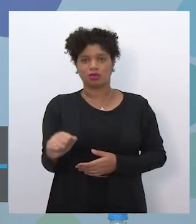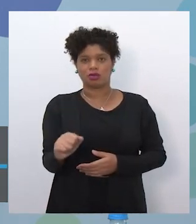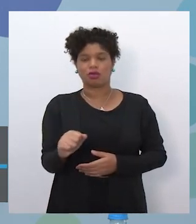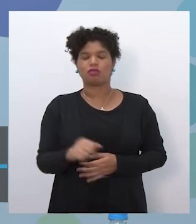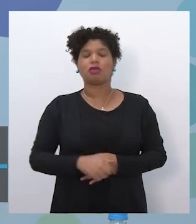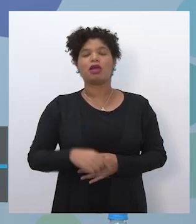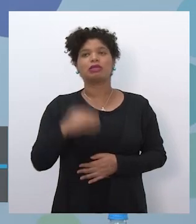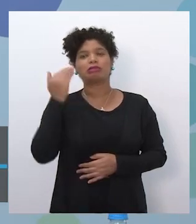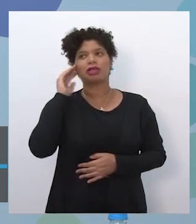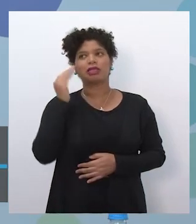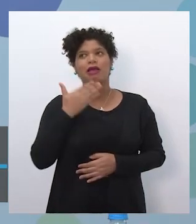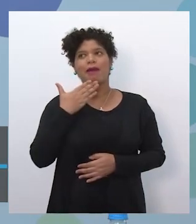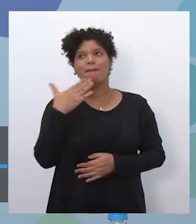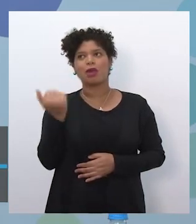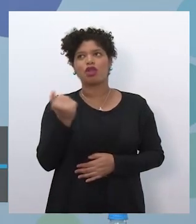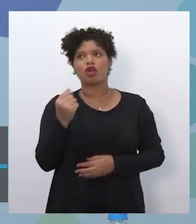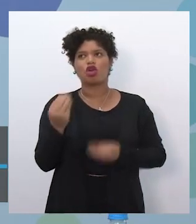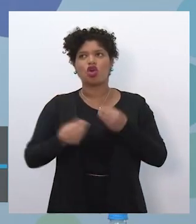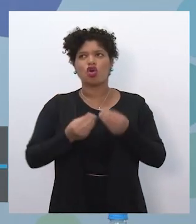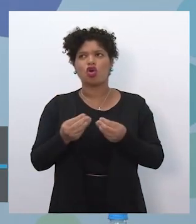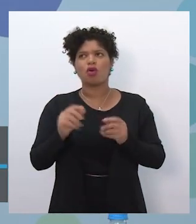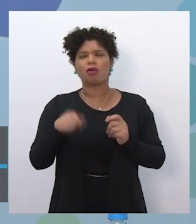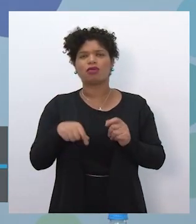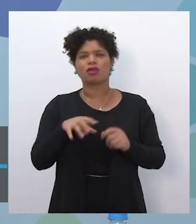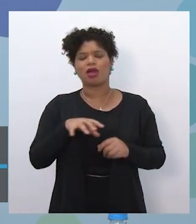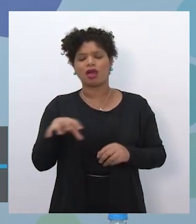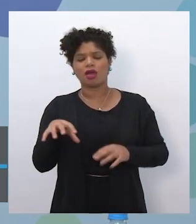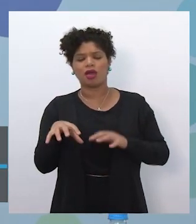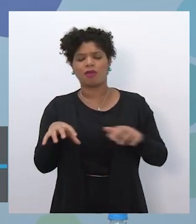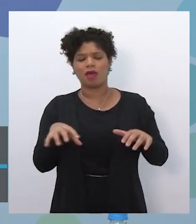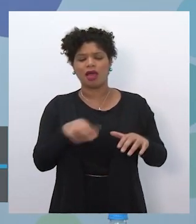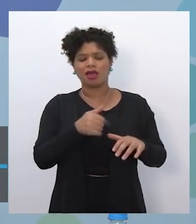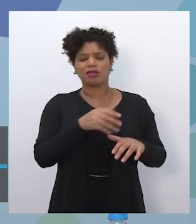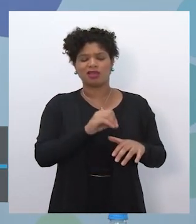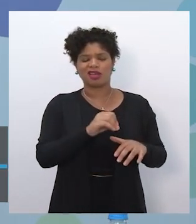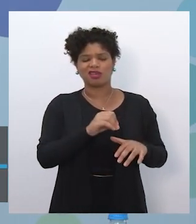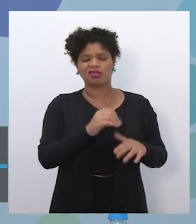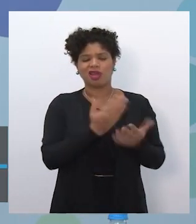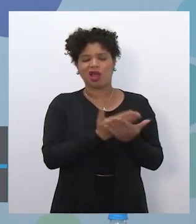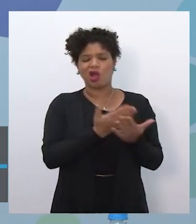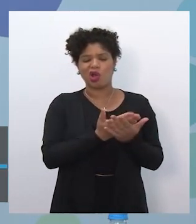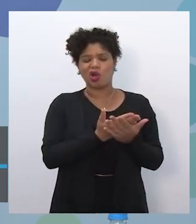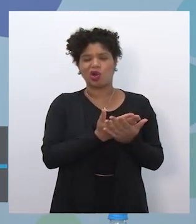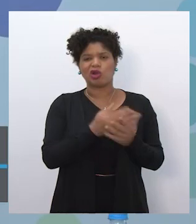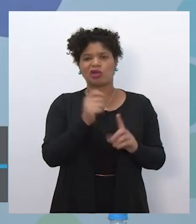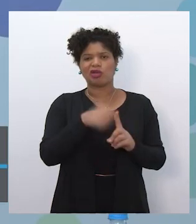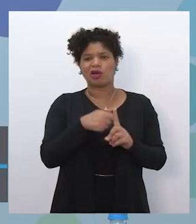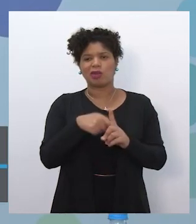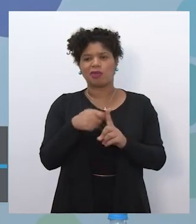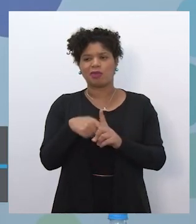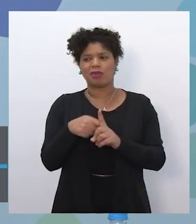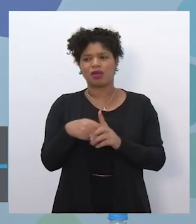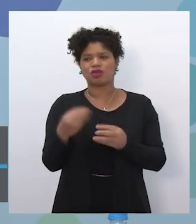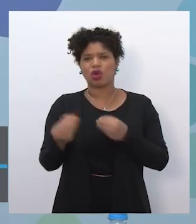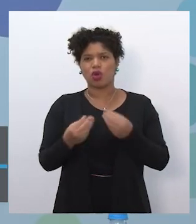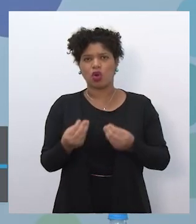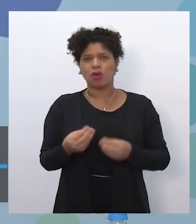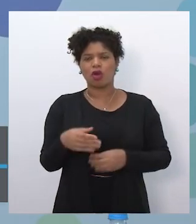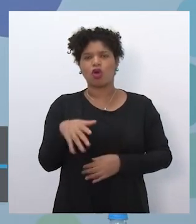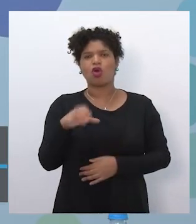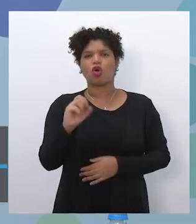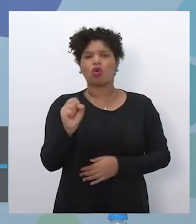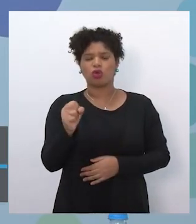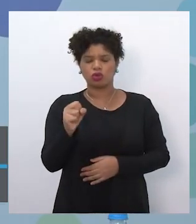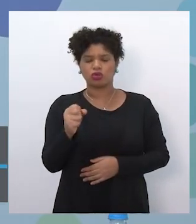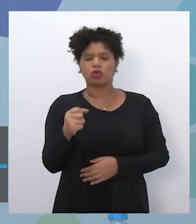esclarecendo, então, essa divisão de dez aulas por mês, dez tempos por mês, oito com alunos